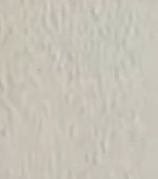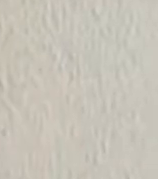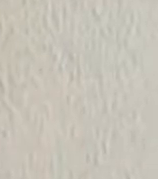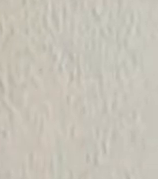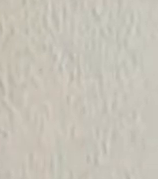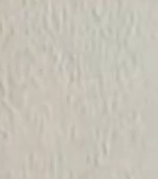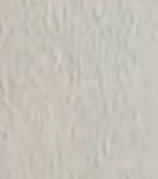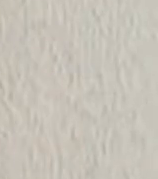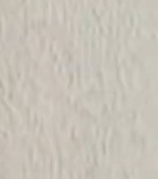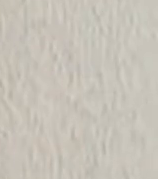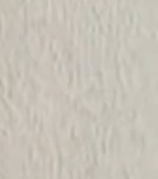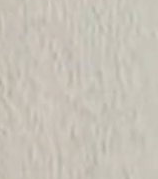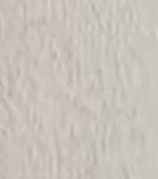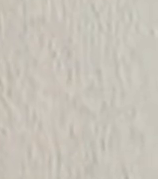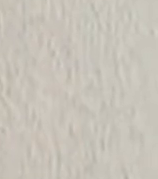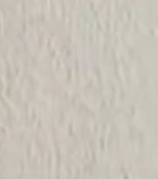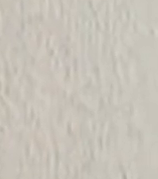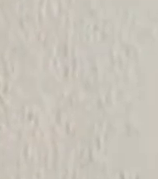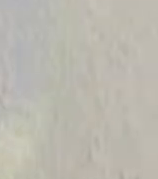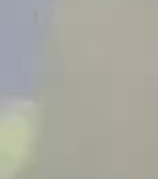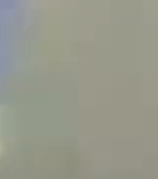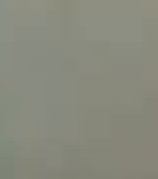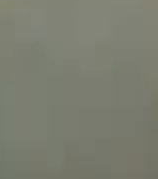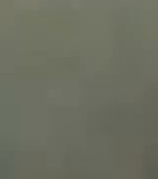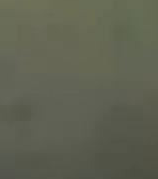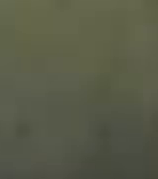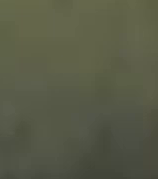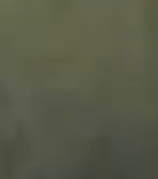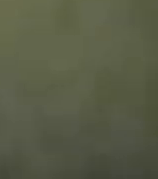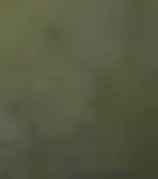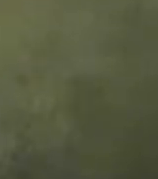regressão. Esporte é saúde. O esporte é vida.